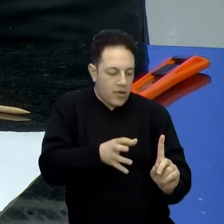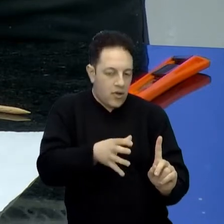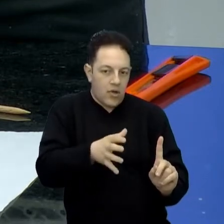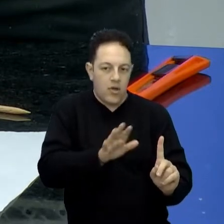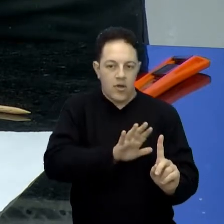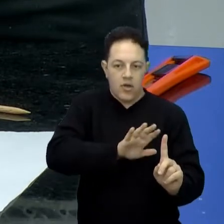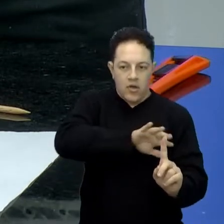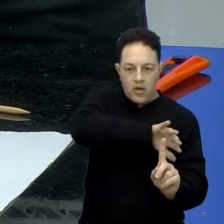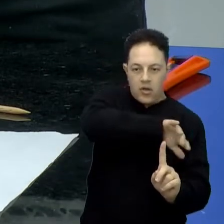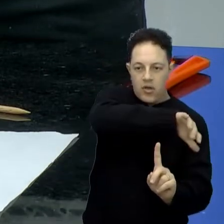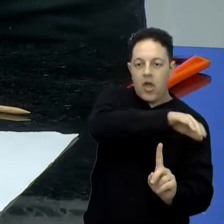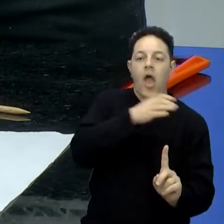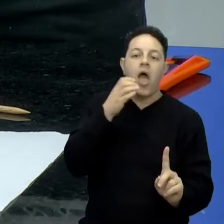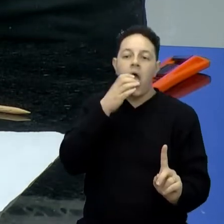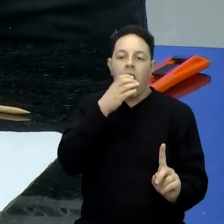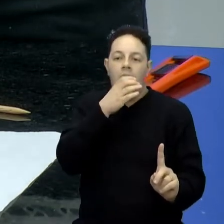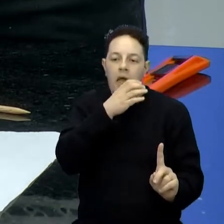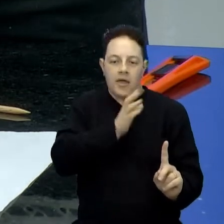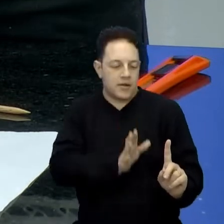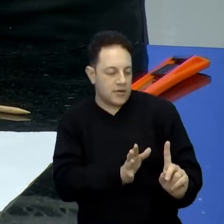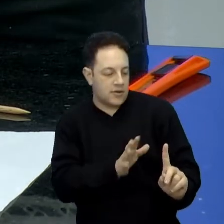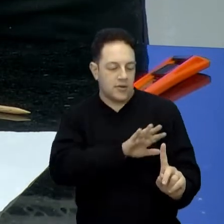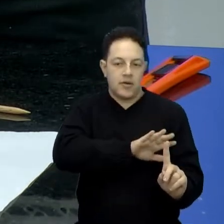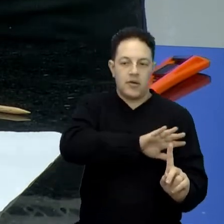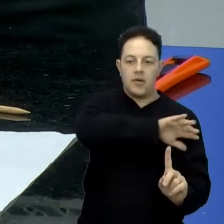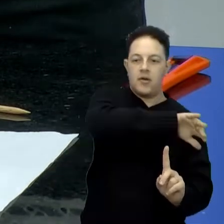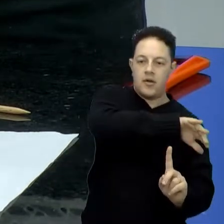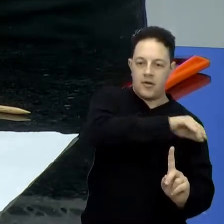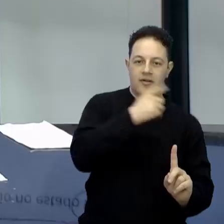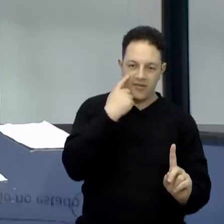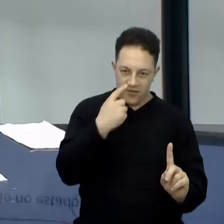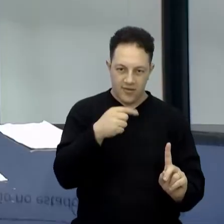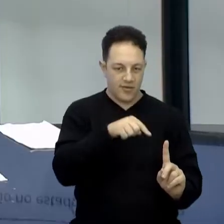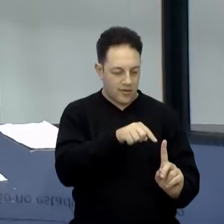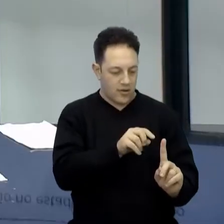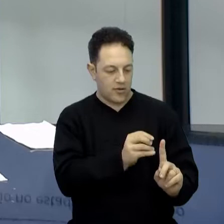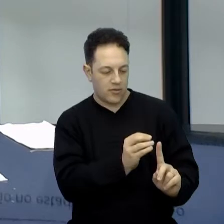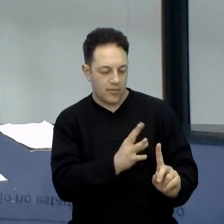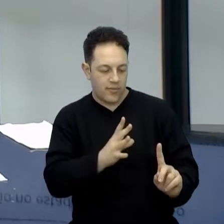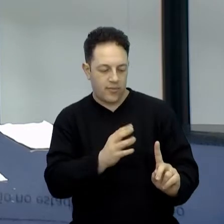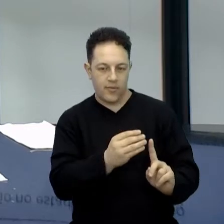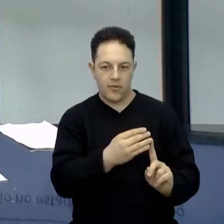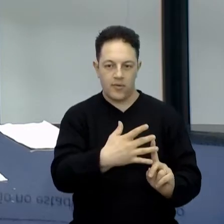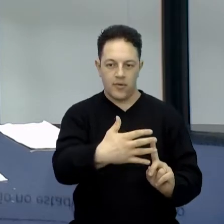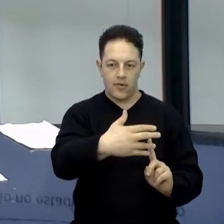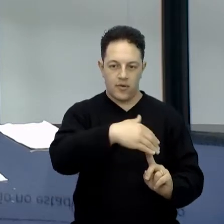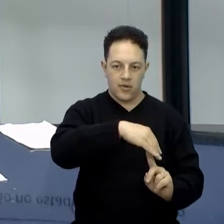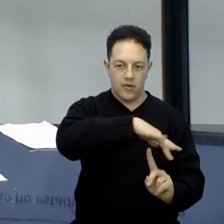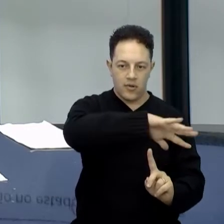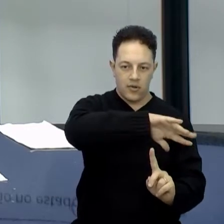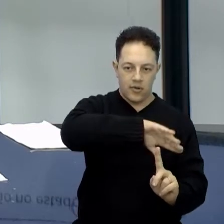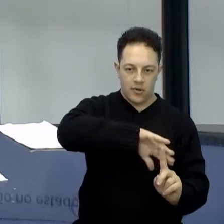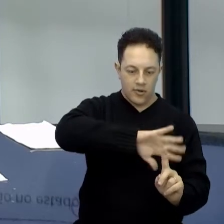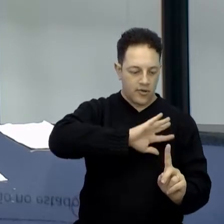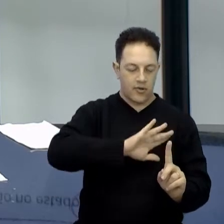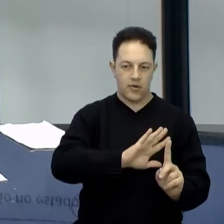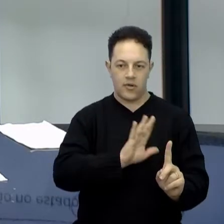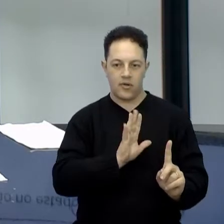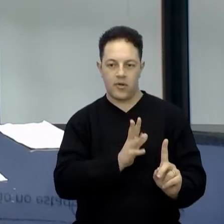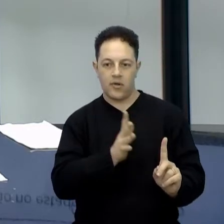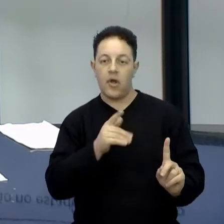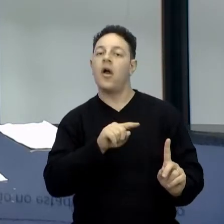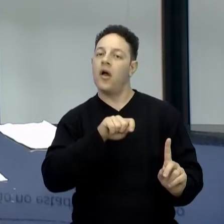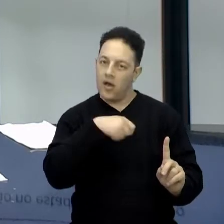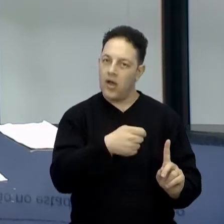aqui. Por isso que o ar aqui começou a ficar quente. Então, esse trânsito de calor acontece sem levar a